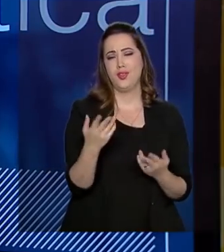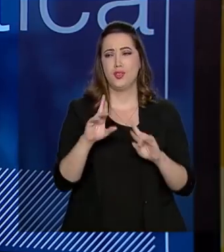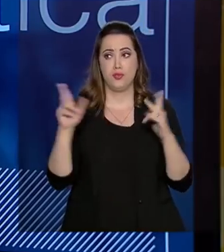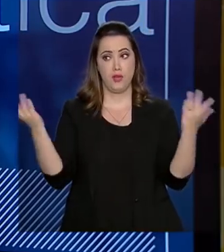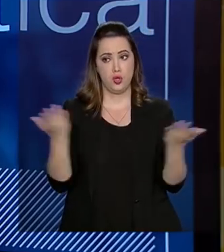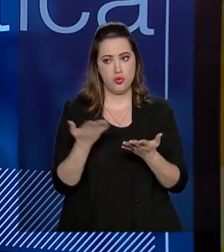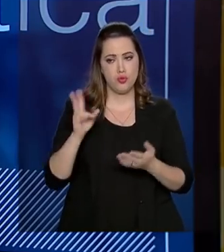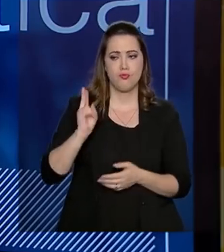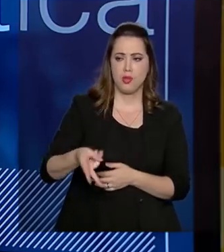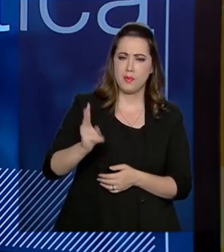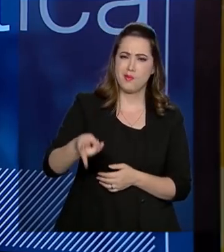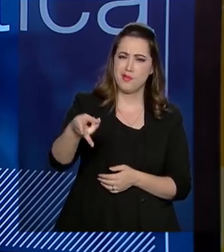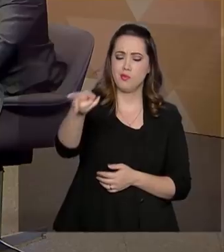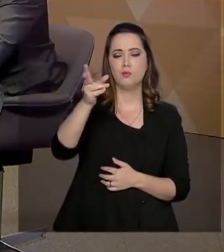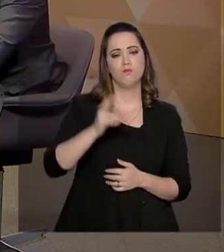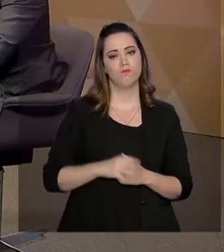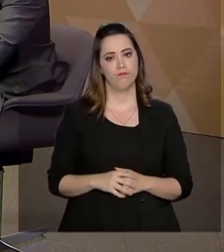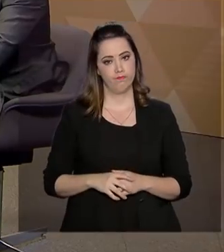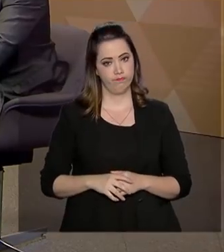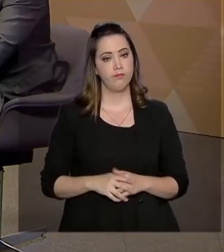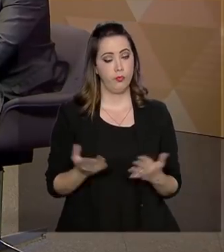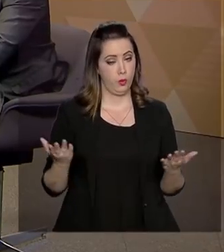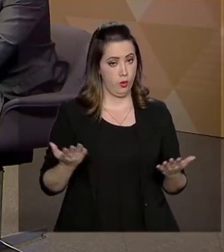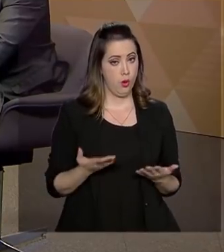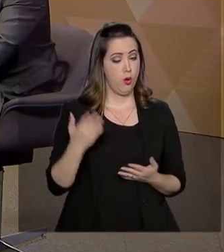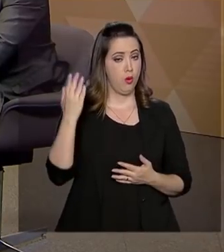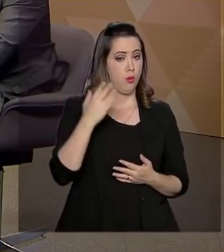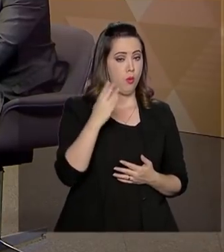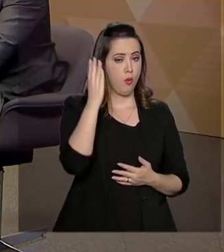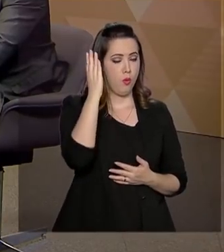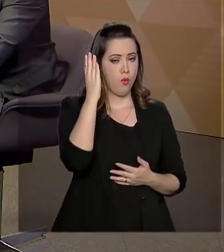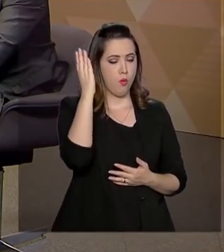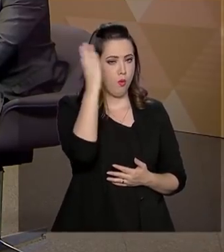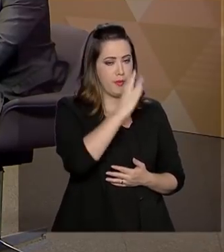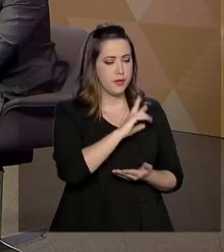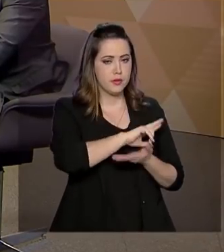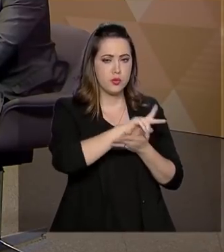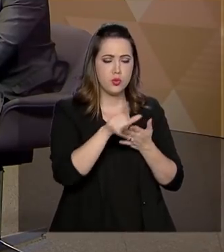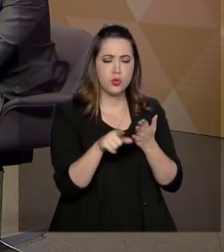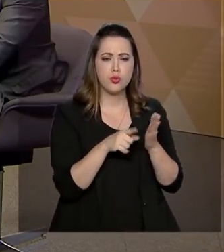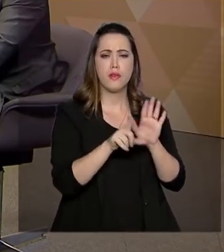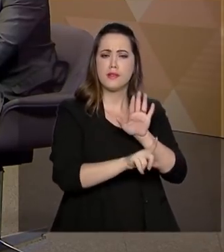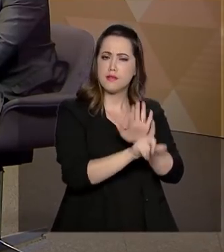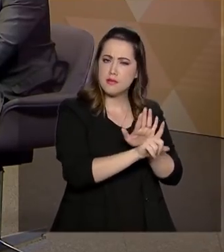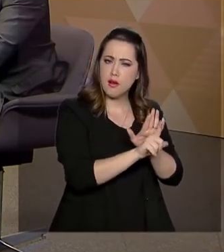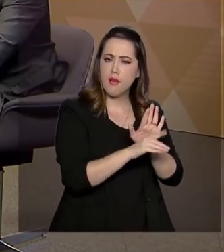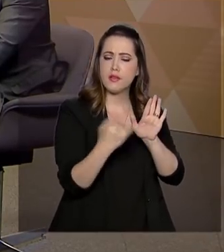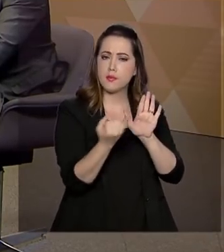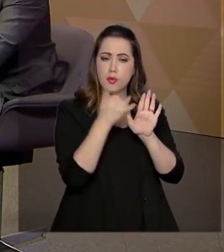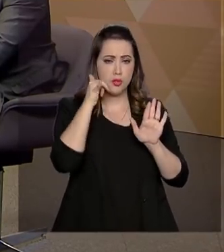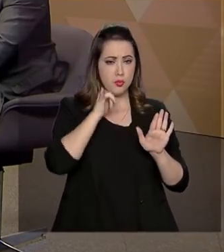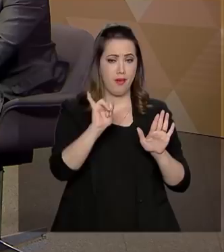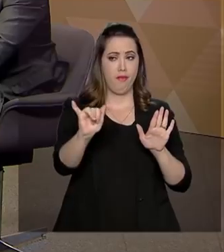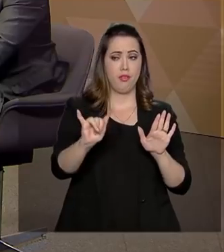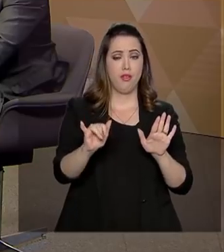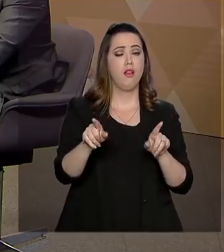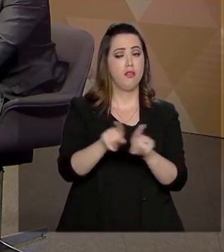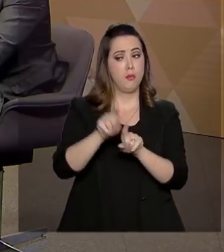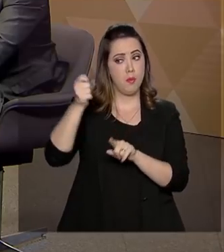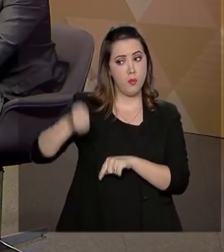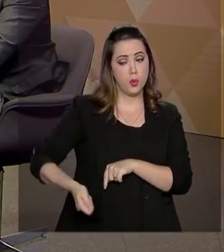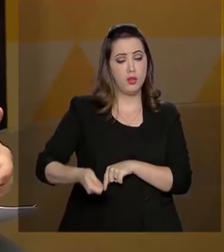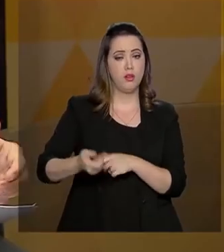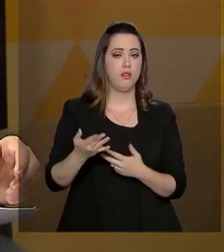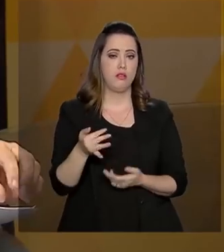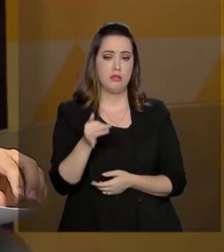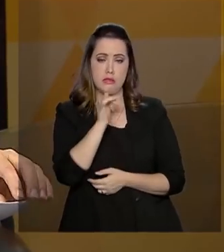mídia como acontece hoje. O Brasil criou nos últimos anos alguns marcos legais justamente para combater, punir a corrupção, como o